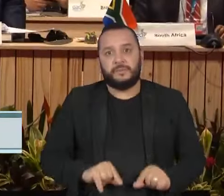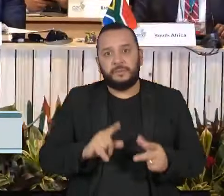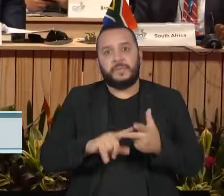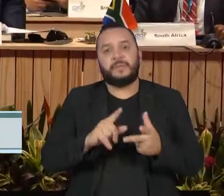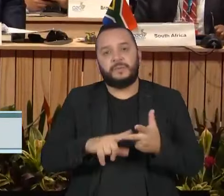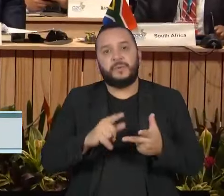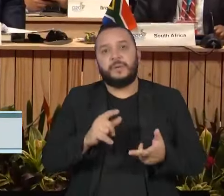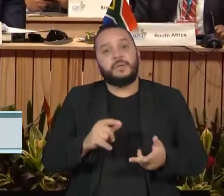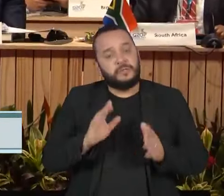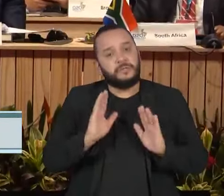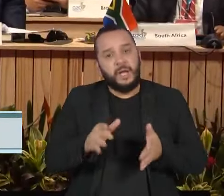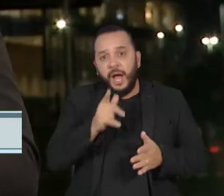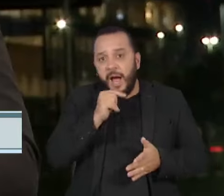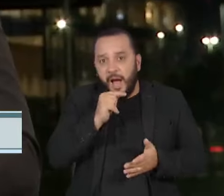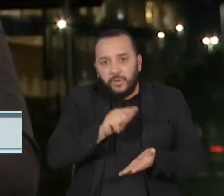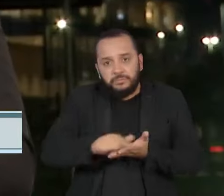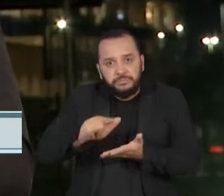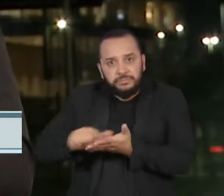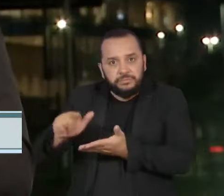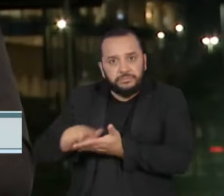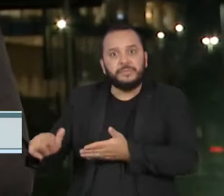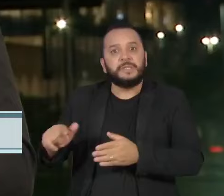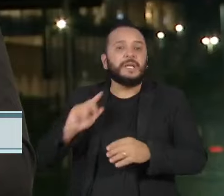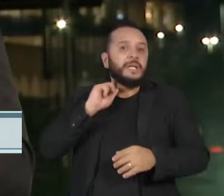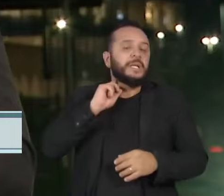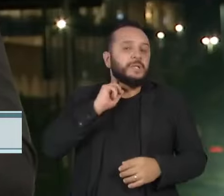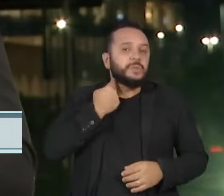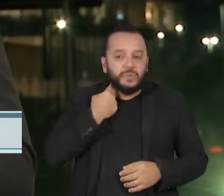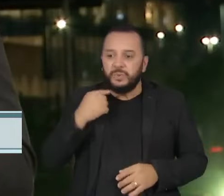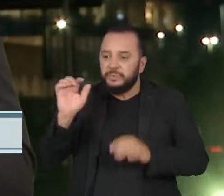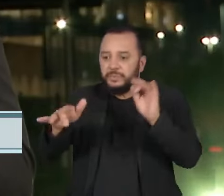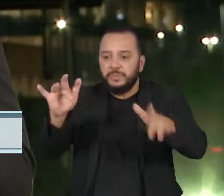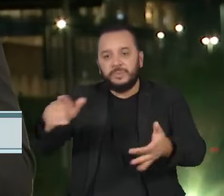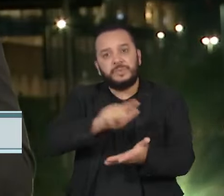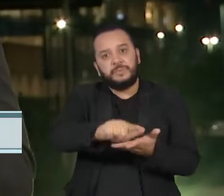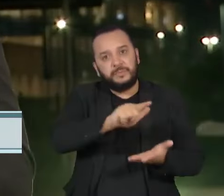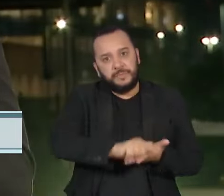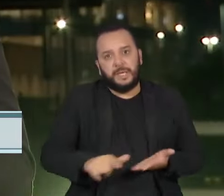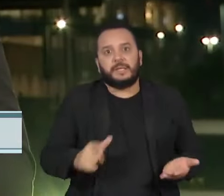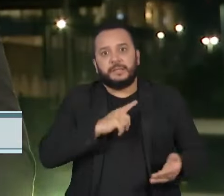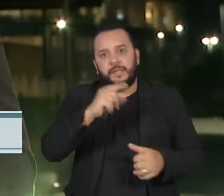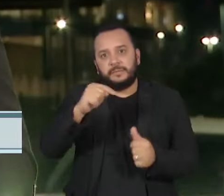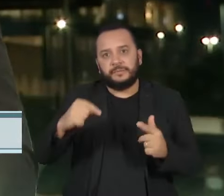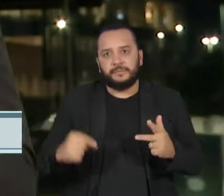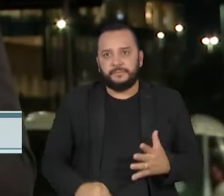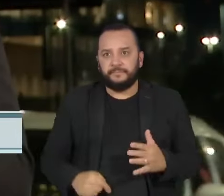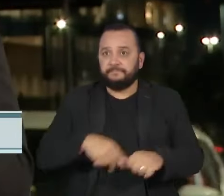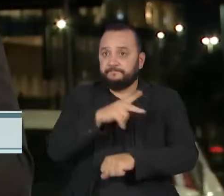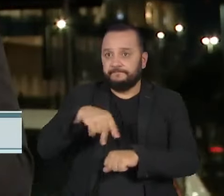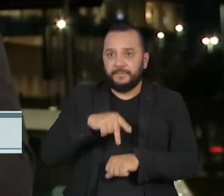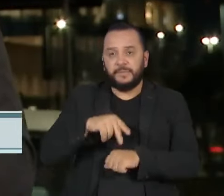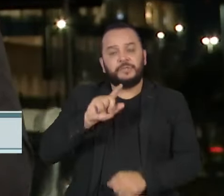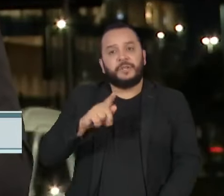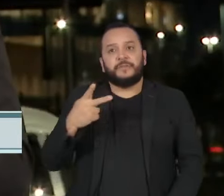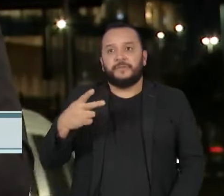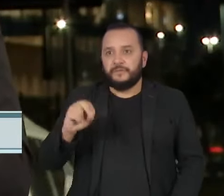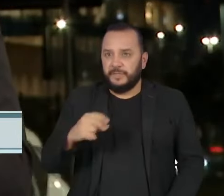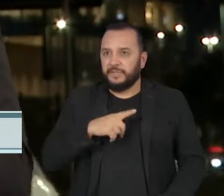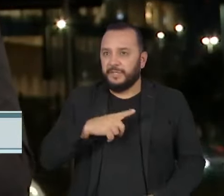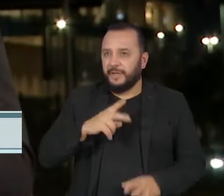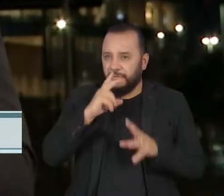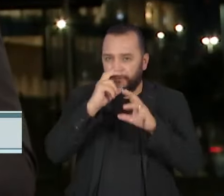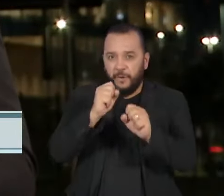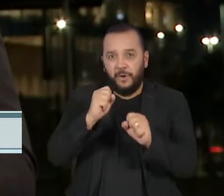águas e resíduos, entre outras. Na reunião, os países do G20 lançaram uma iniciativa de fortalecimento dos